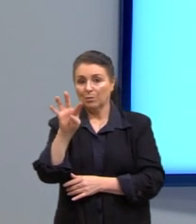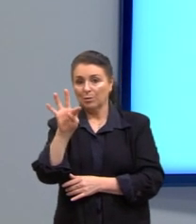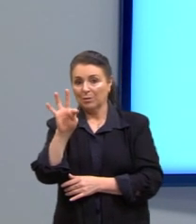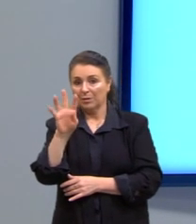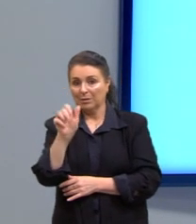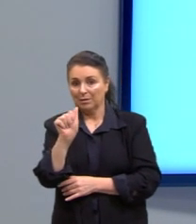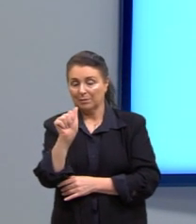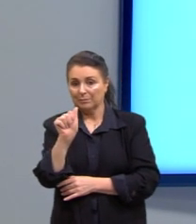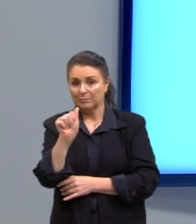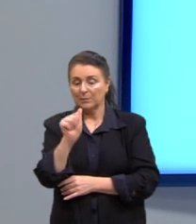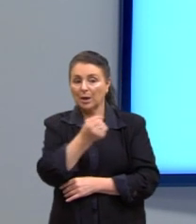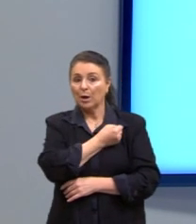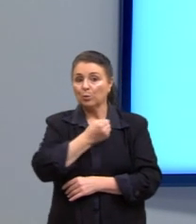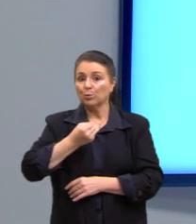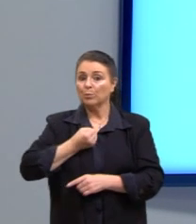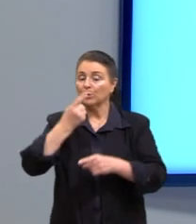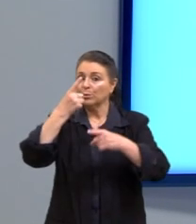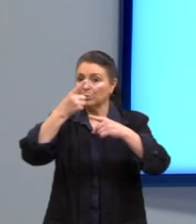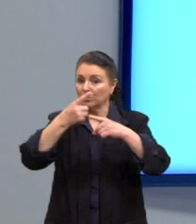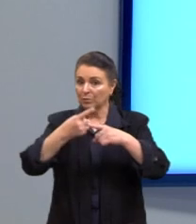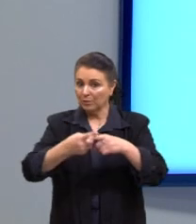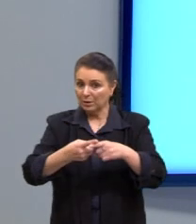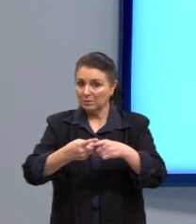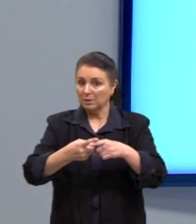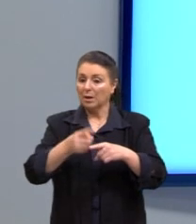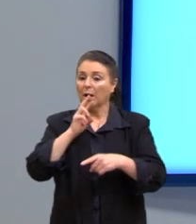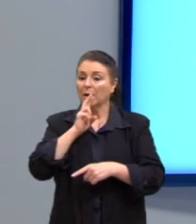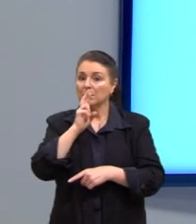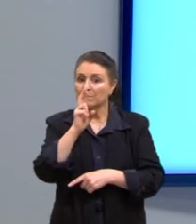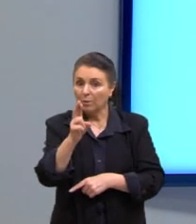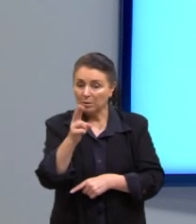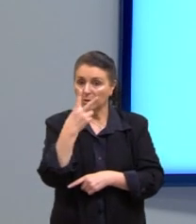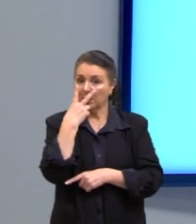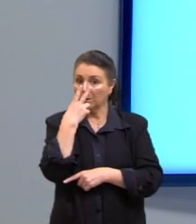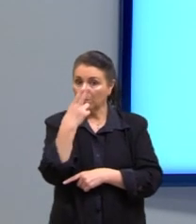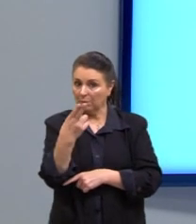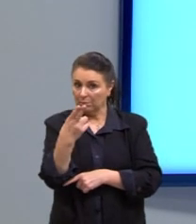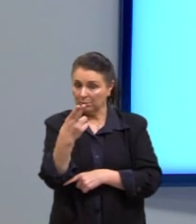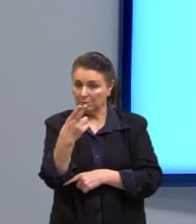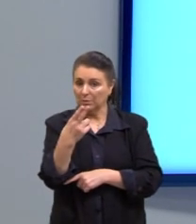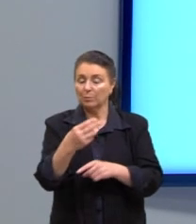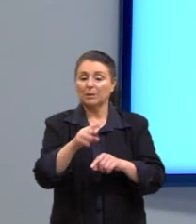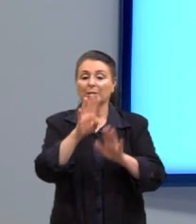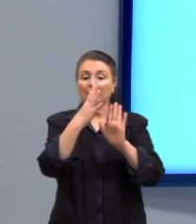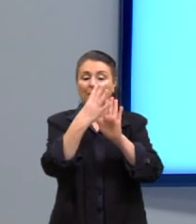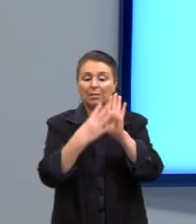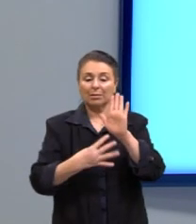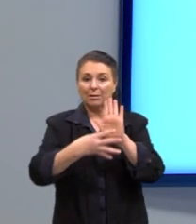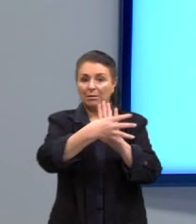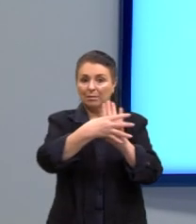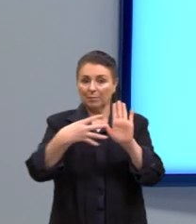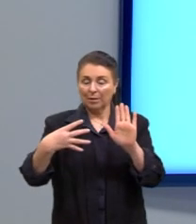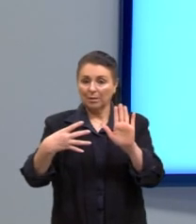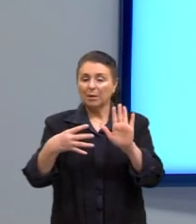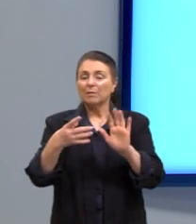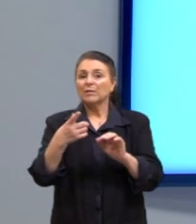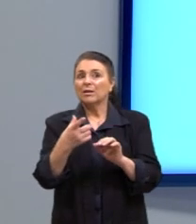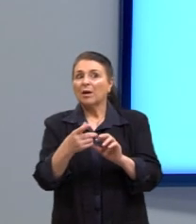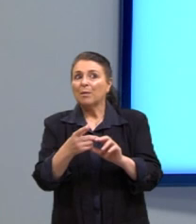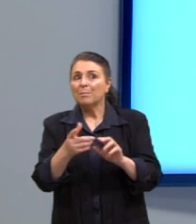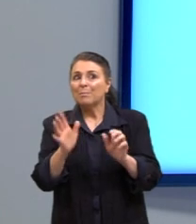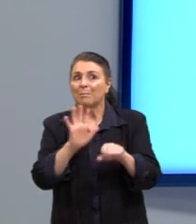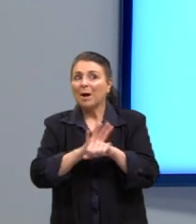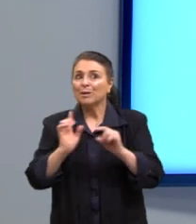número de vezes que uma mesma resposta se repetiu. Por isso que a tabela fica de um formato um pouco mais